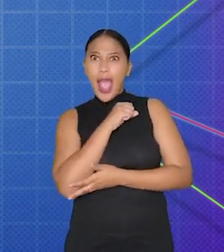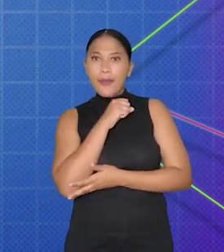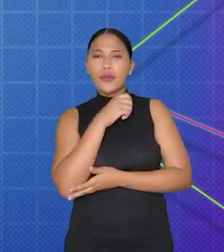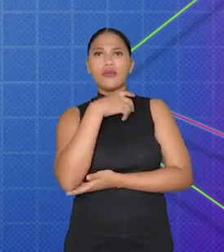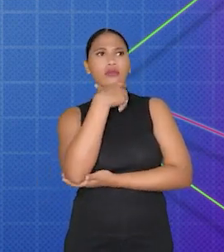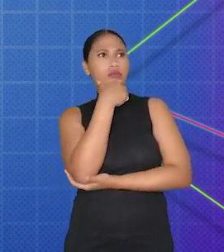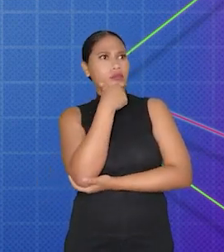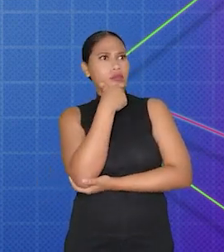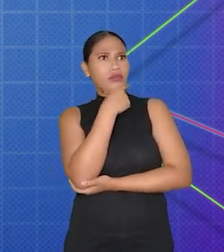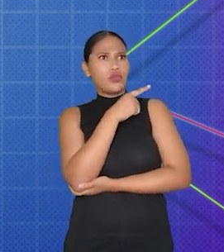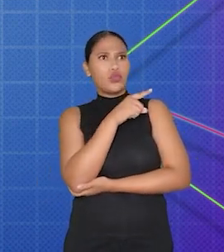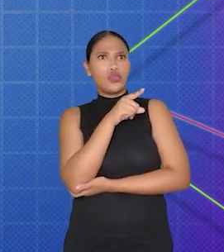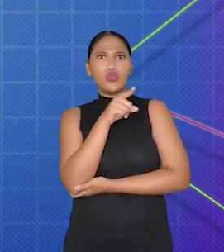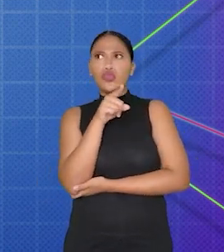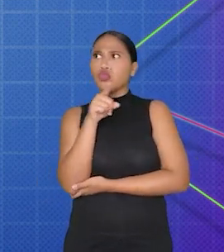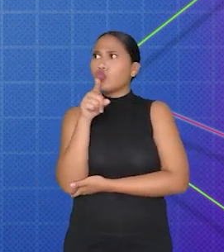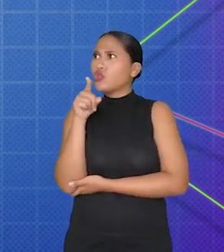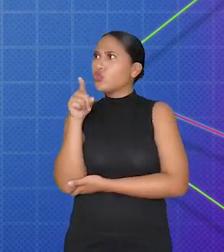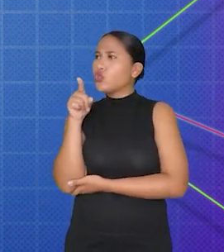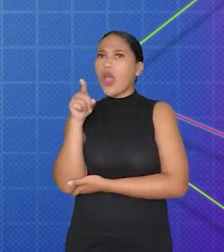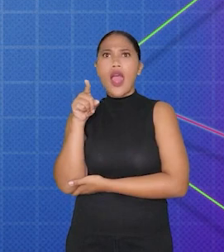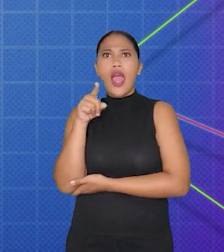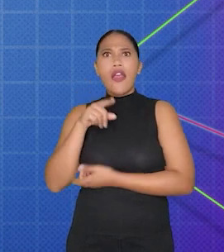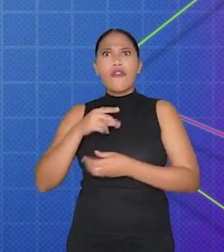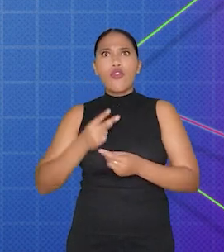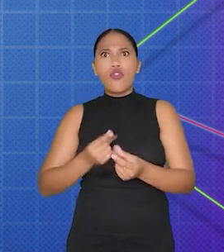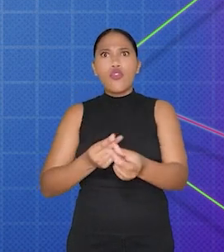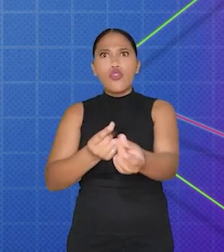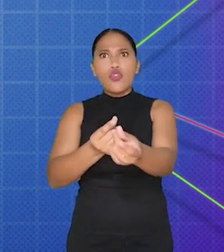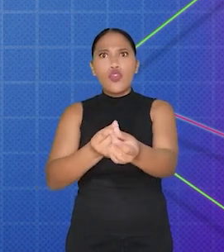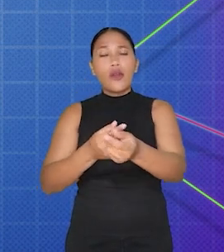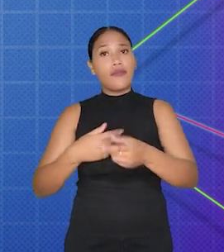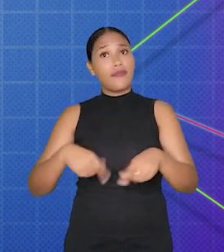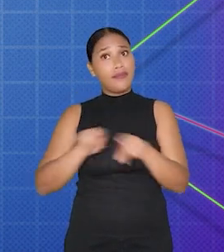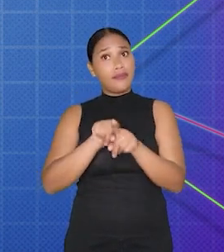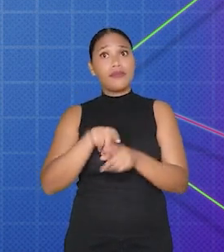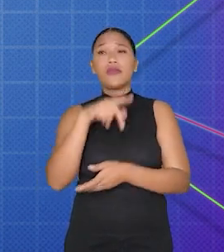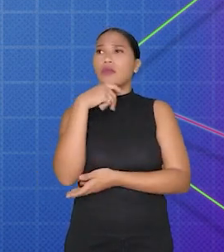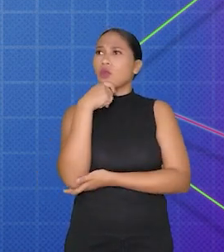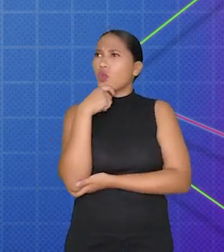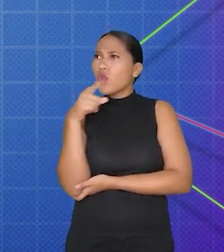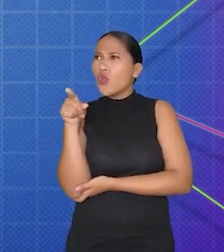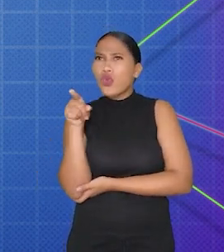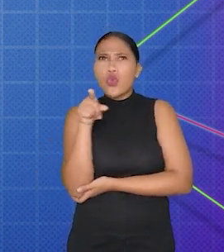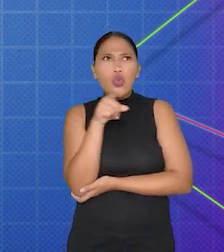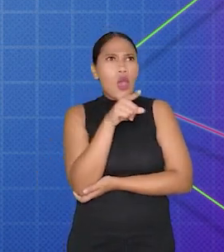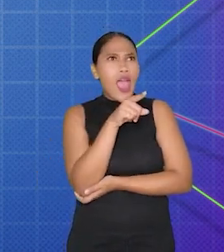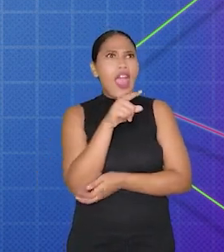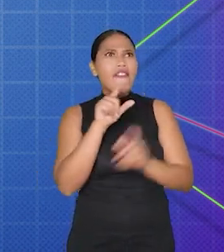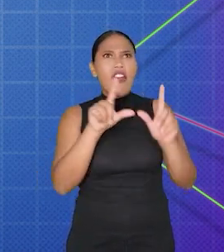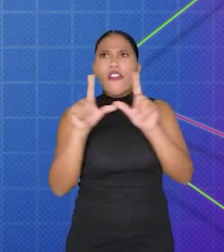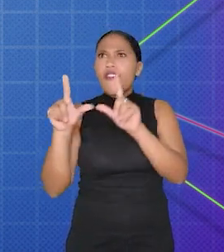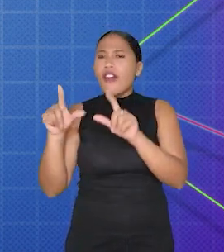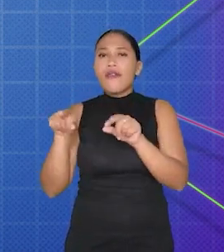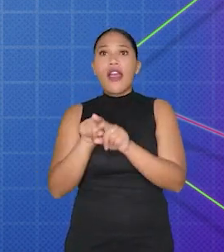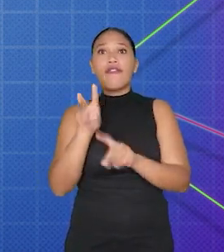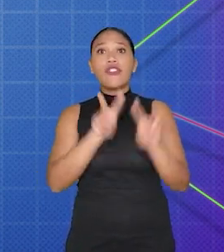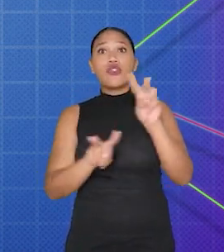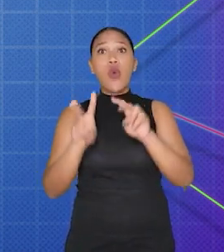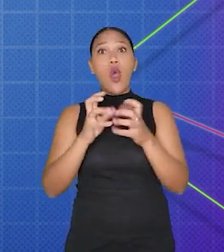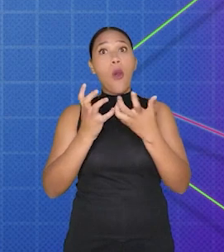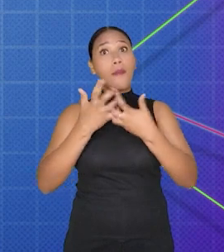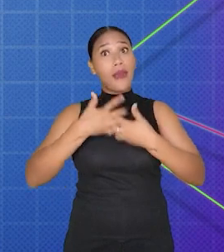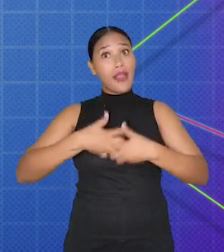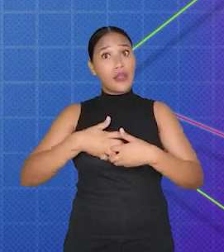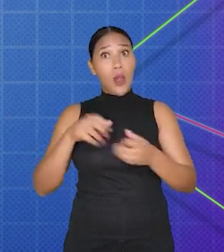rápida sucessão, o movimento do personagem se torna fluido e contínuo. Além disso, os frames também são usados para criar efeitos